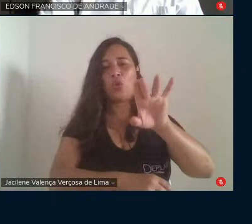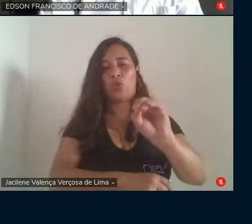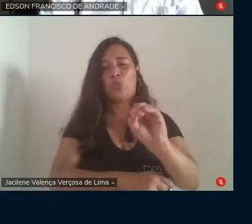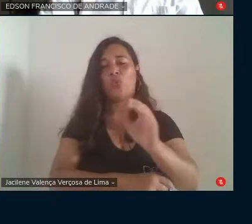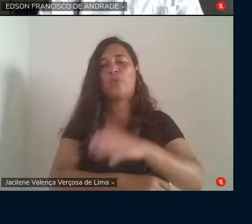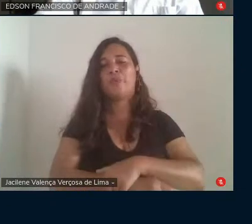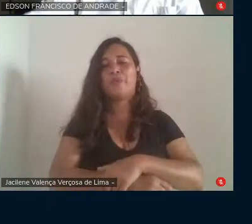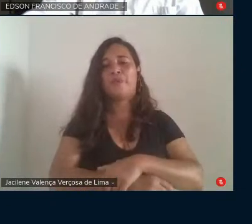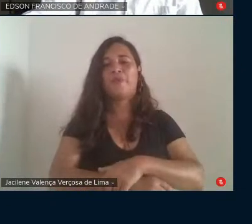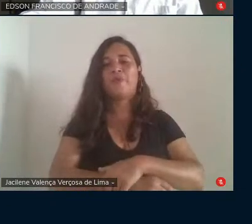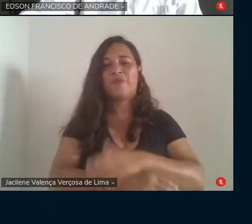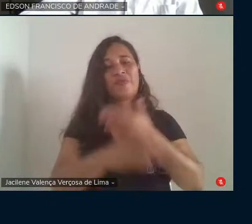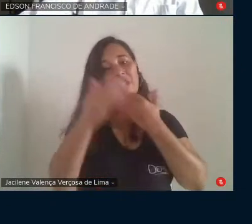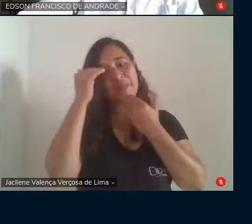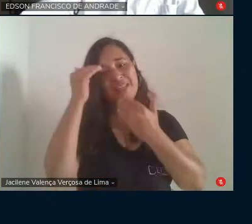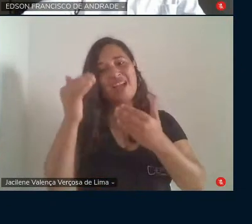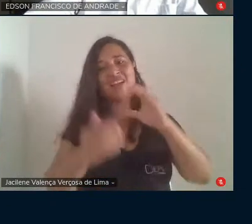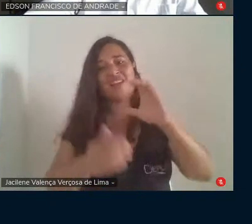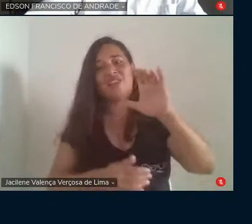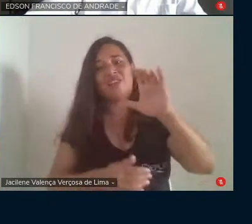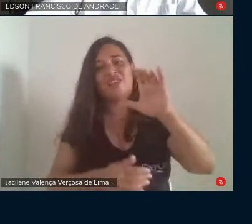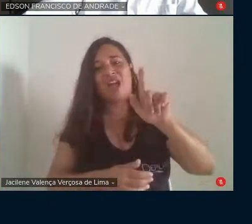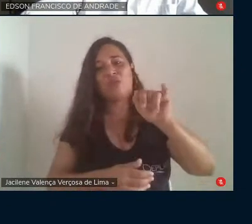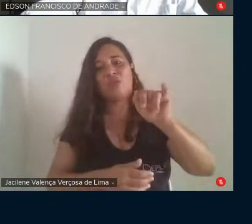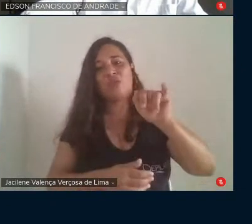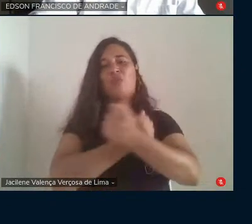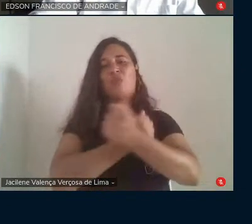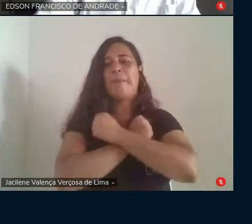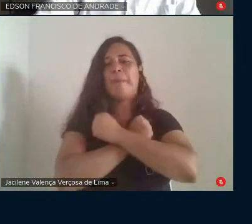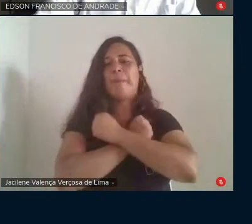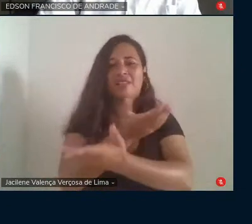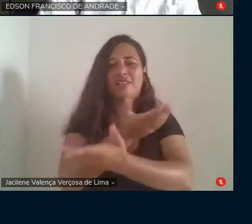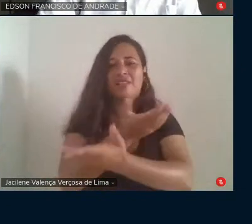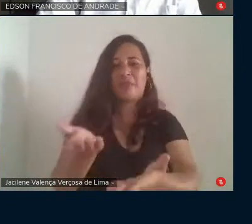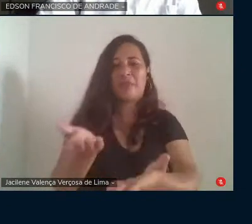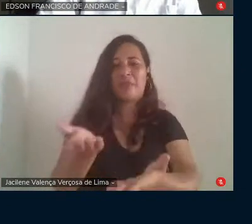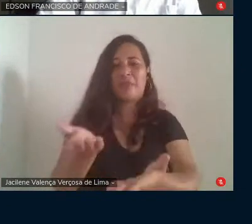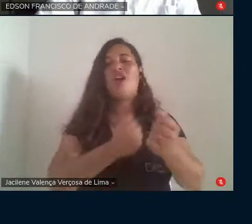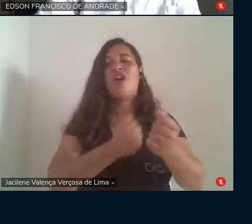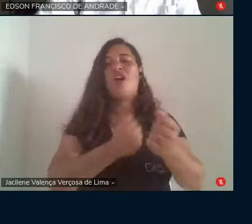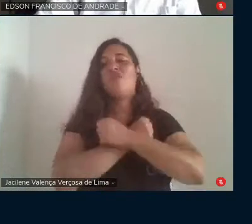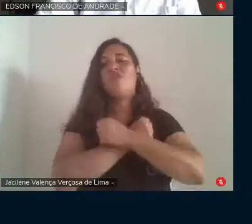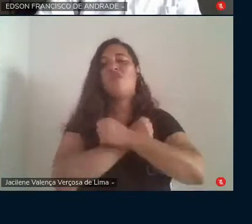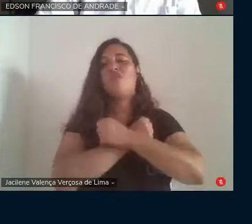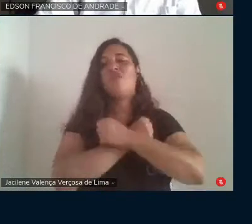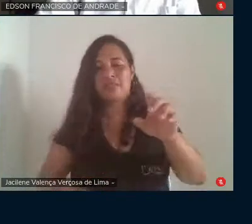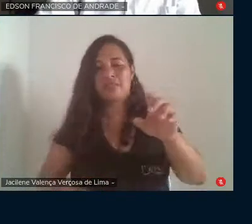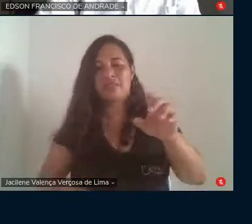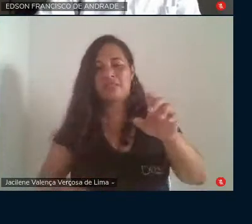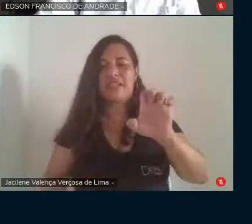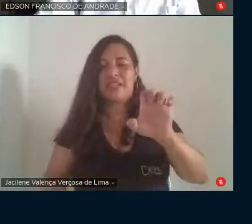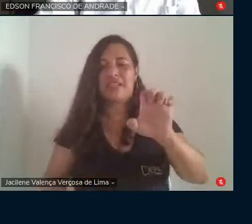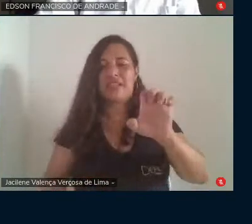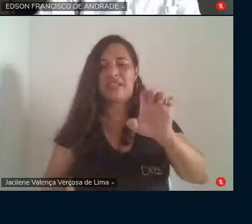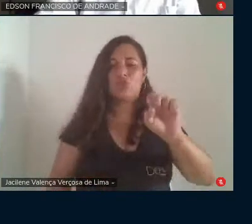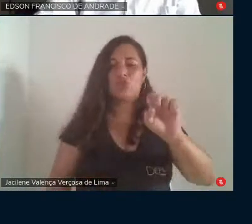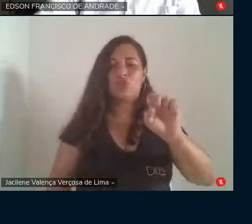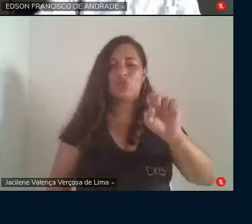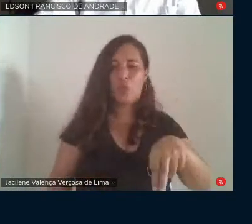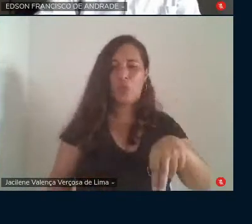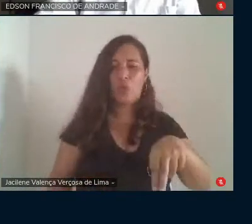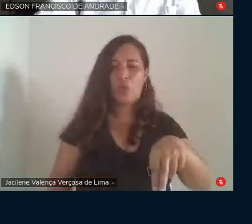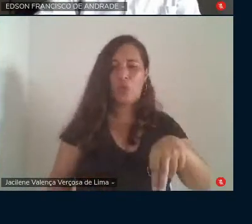Obrigado, Claudilene, um forte abraço para você, um forte abraço ao Edson, que bom estar aqui mais uma vez